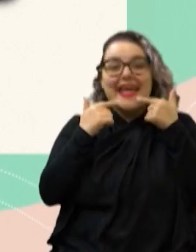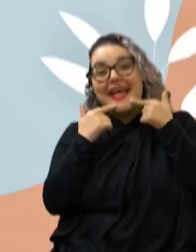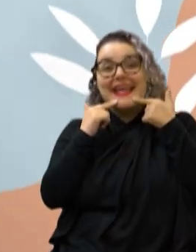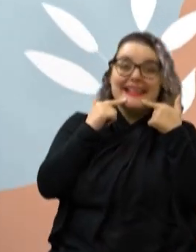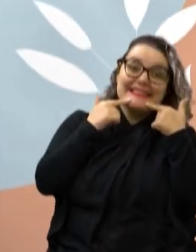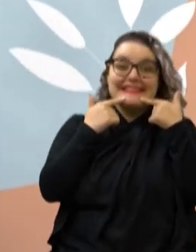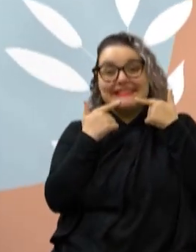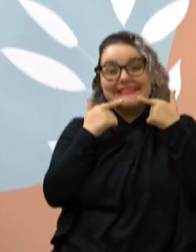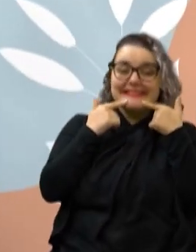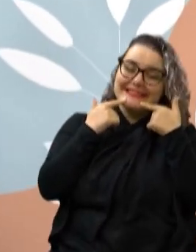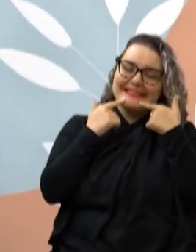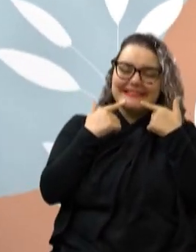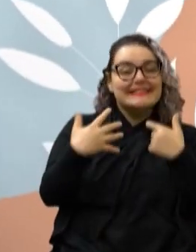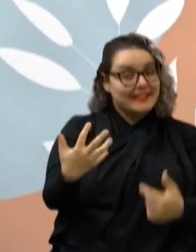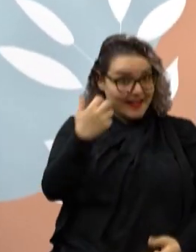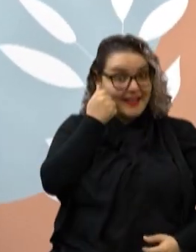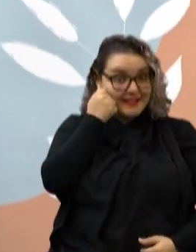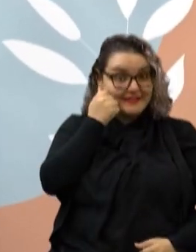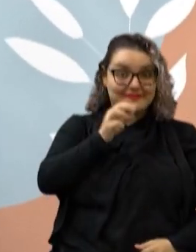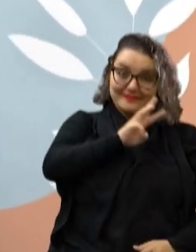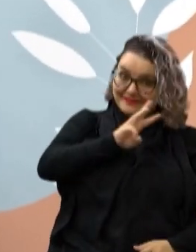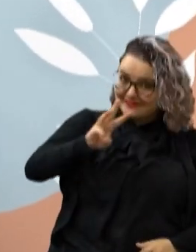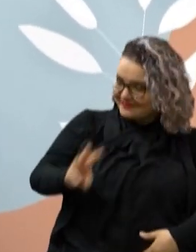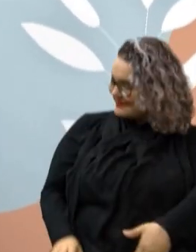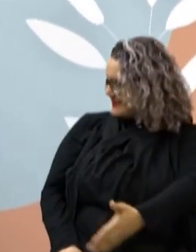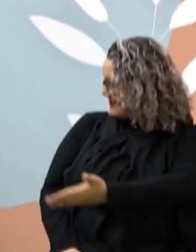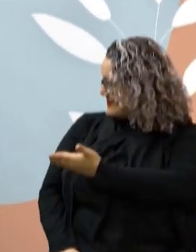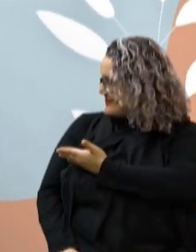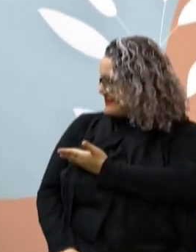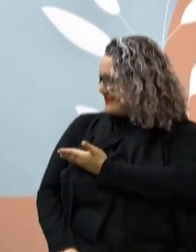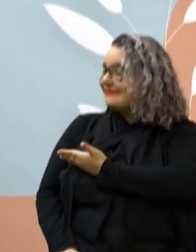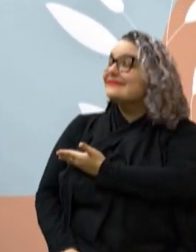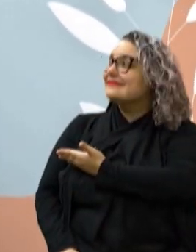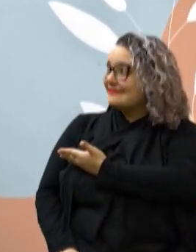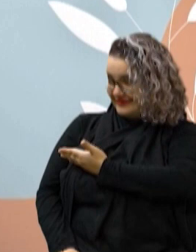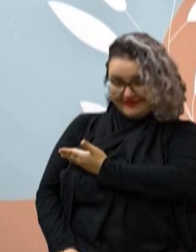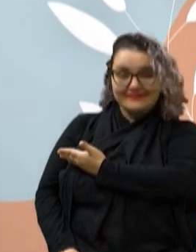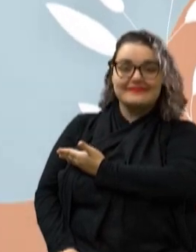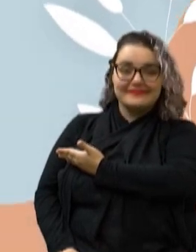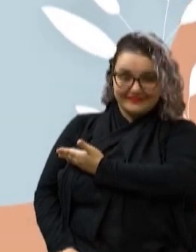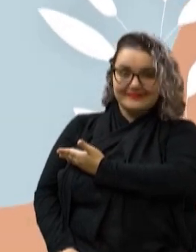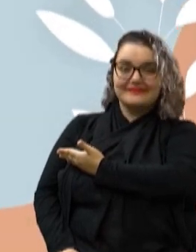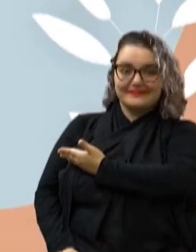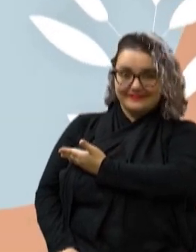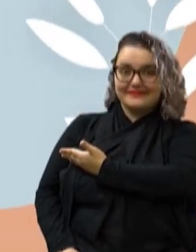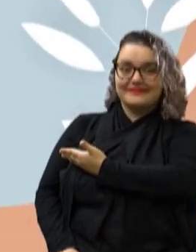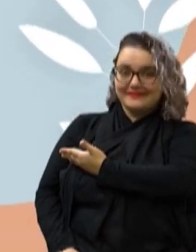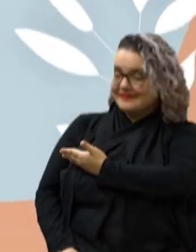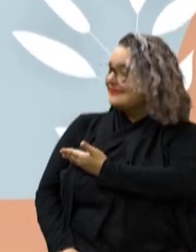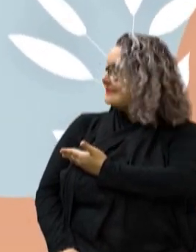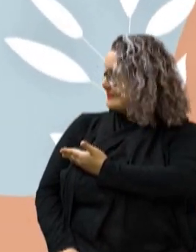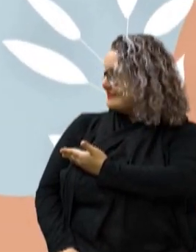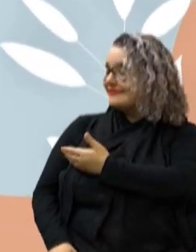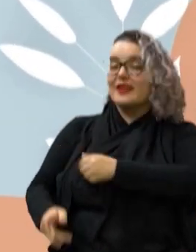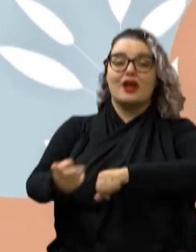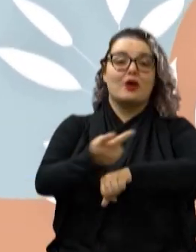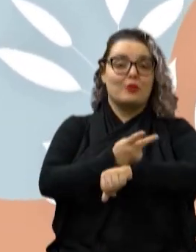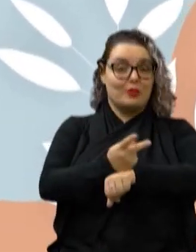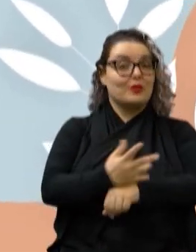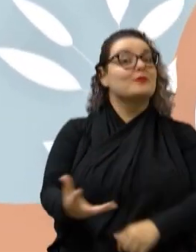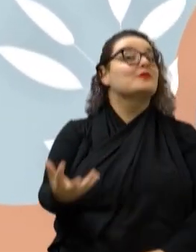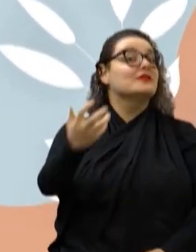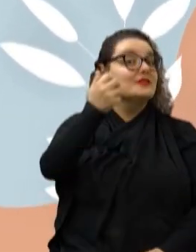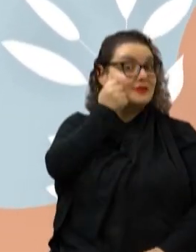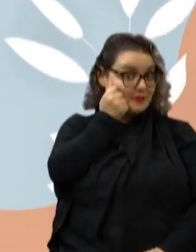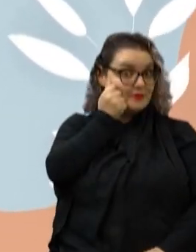risonha Quem quiser adotar entre no site da associação Amigos dos Animais de Campinas e procure por